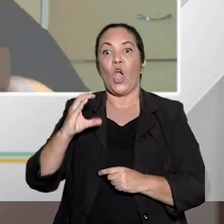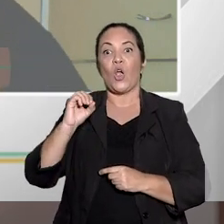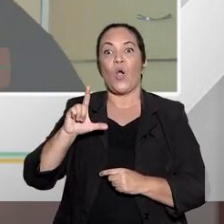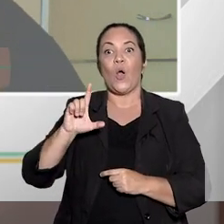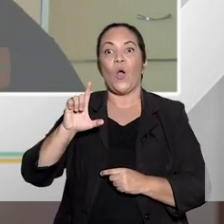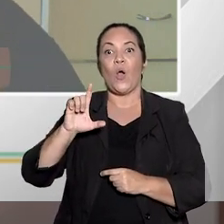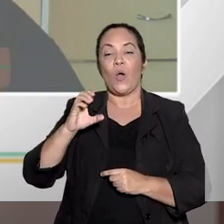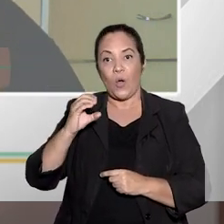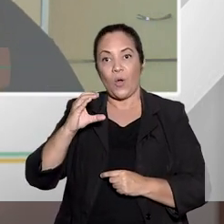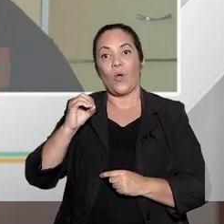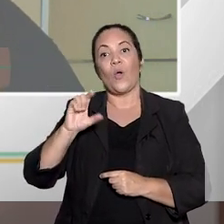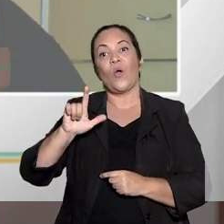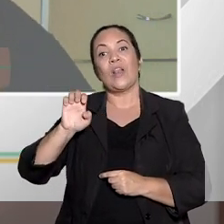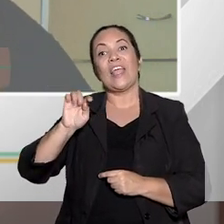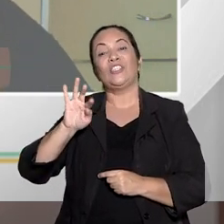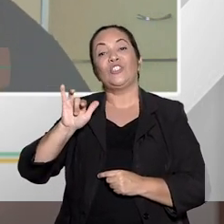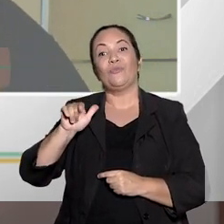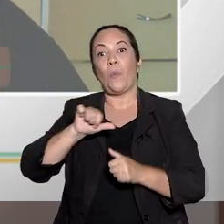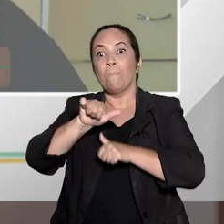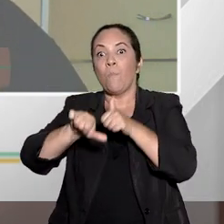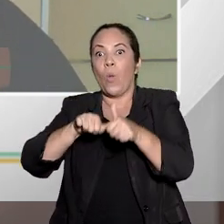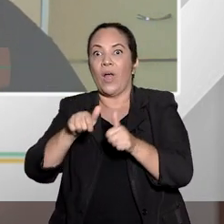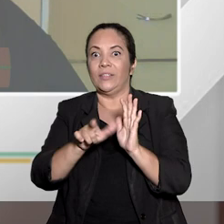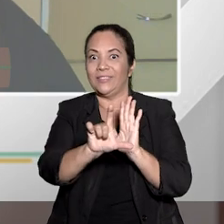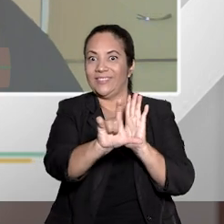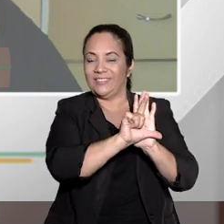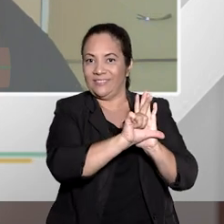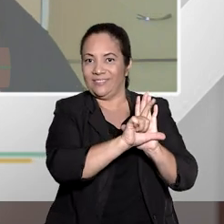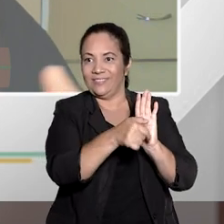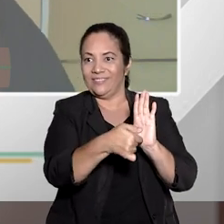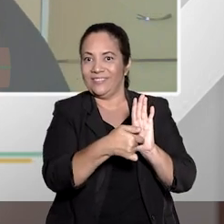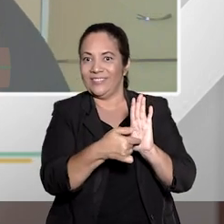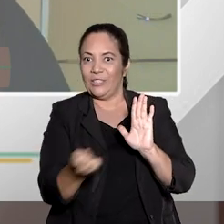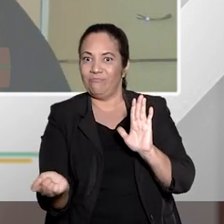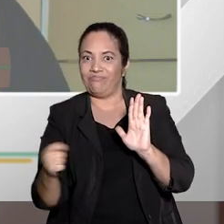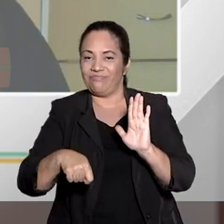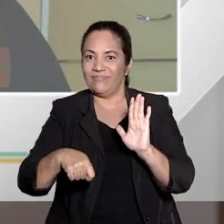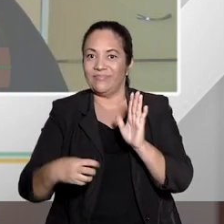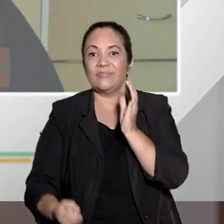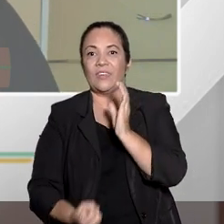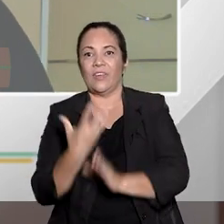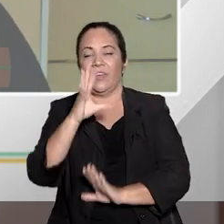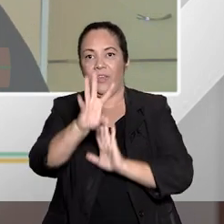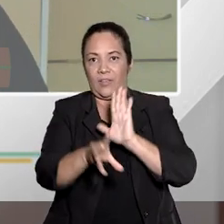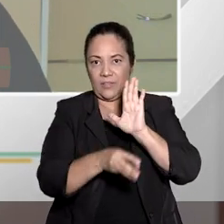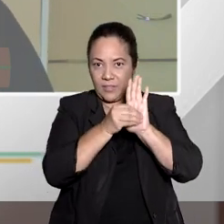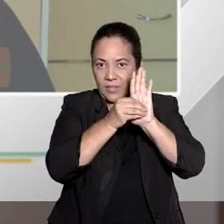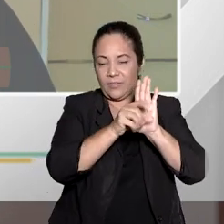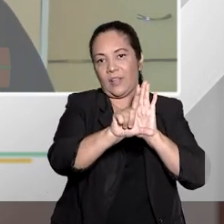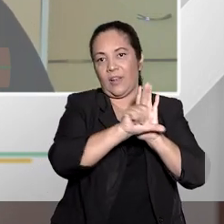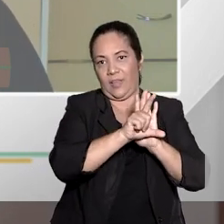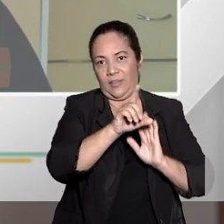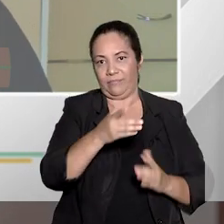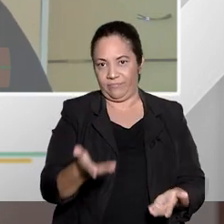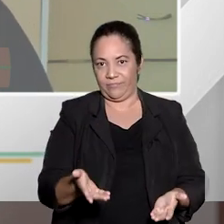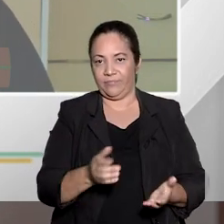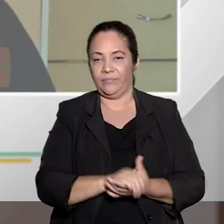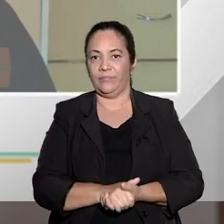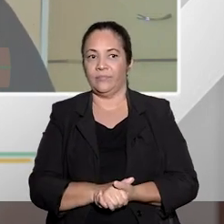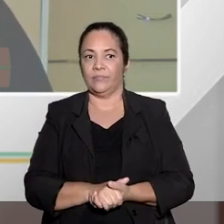alterando o que tinha na lei, ampliando aquilo ali e que acabou sendo incorporado na legislação.